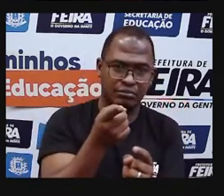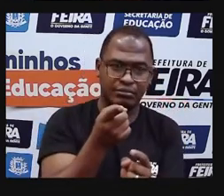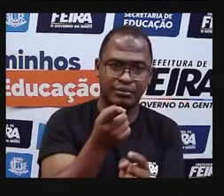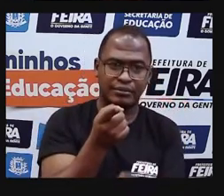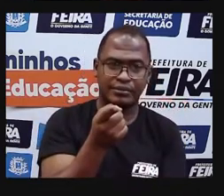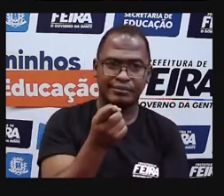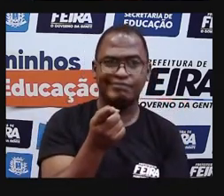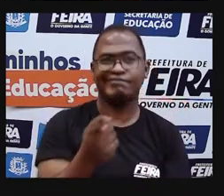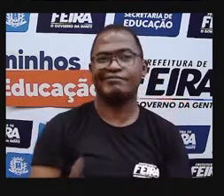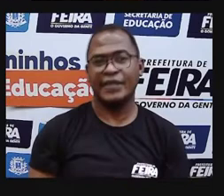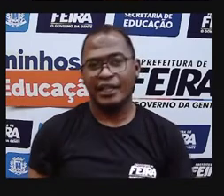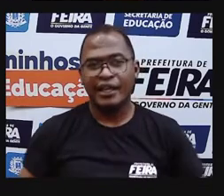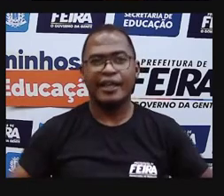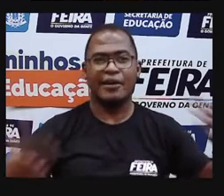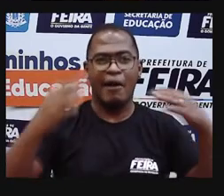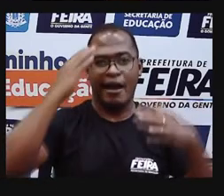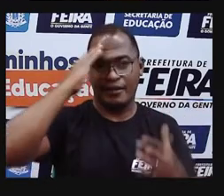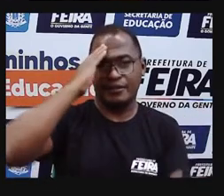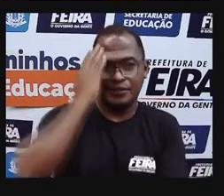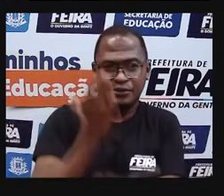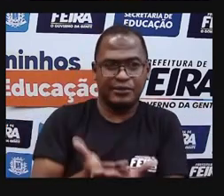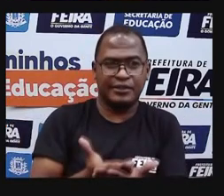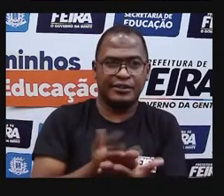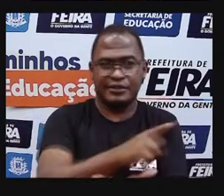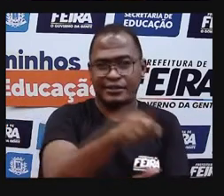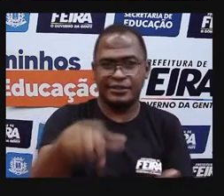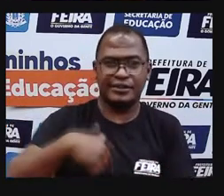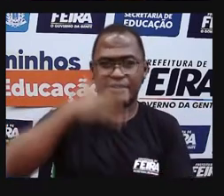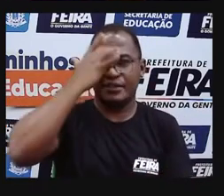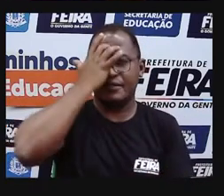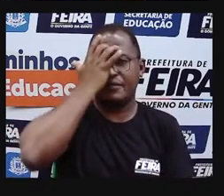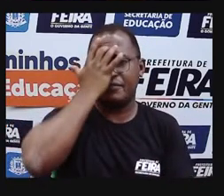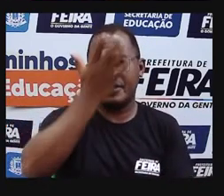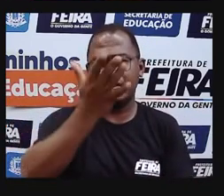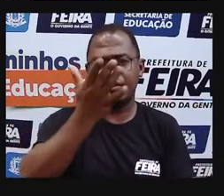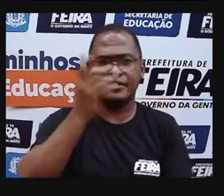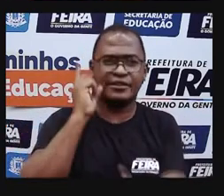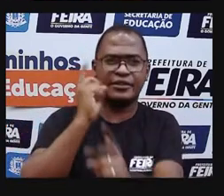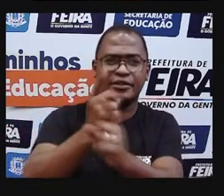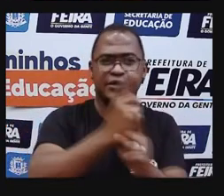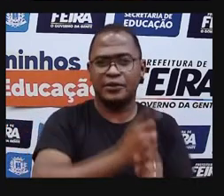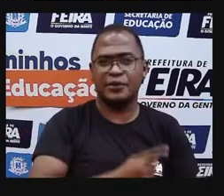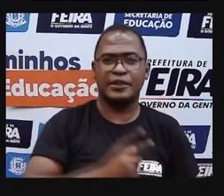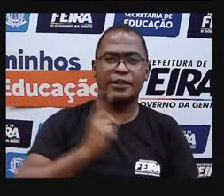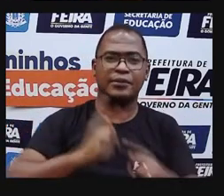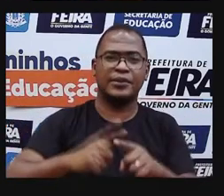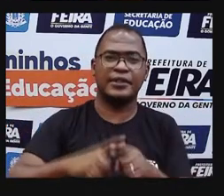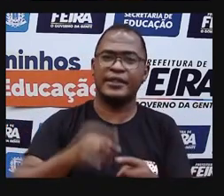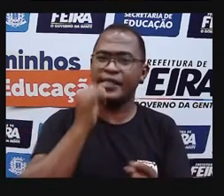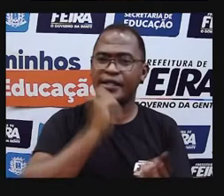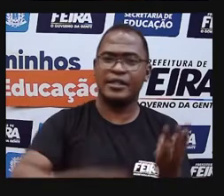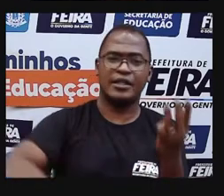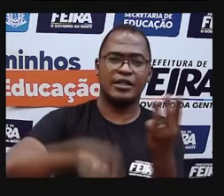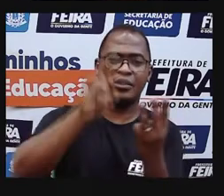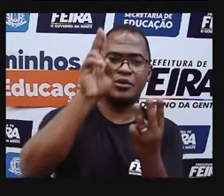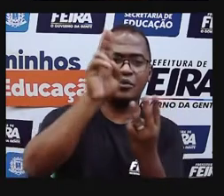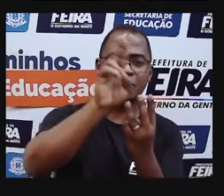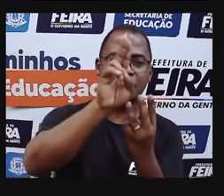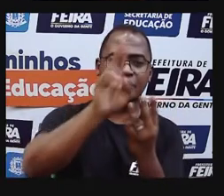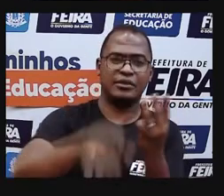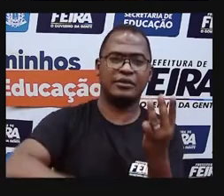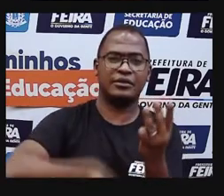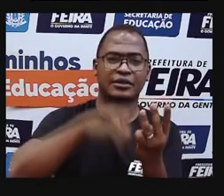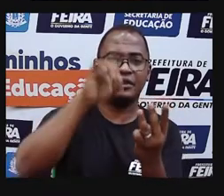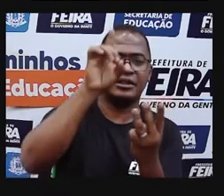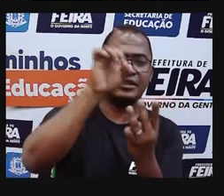Eu espero que sim, porque, olha só, não tem dificuldade. A gente vai perceber que unidade é a contagem de 1 por 1, a dezena de 10 em